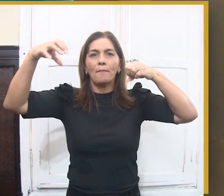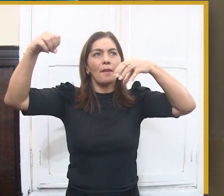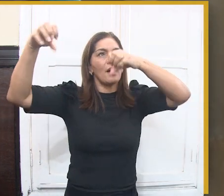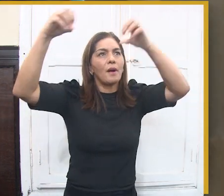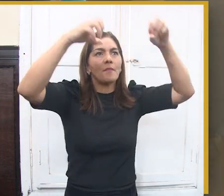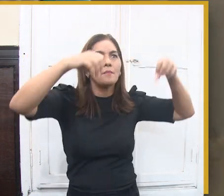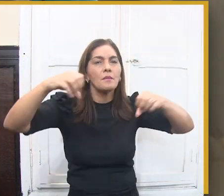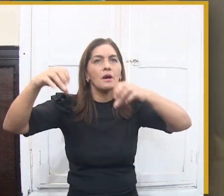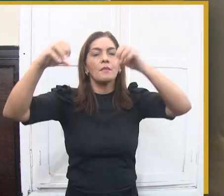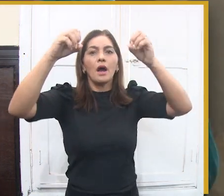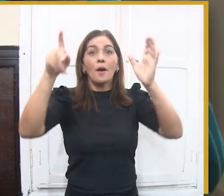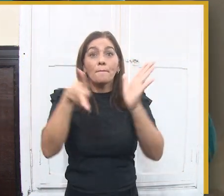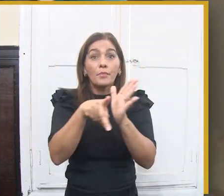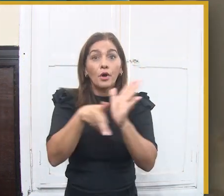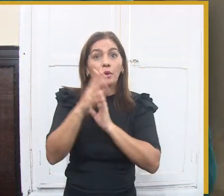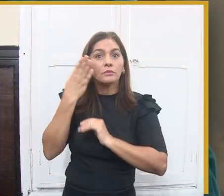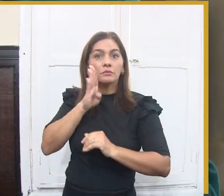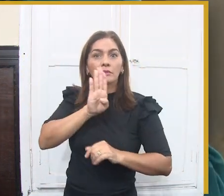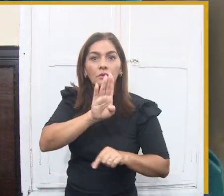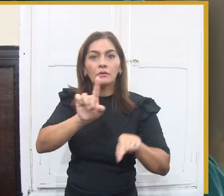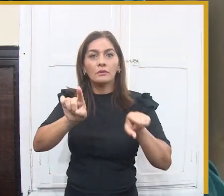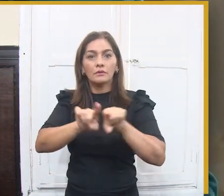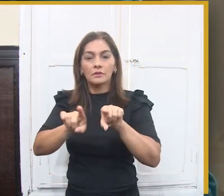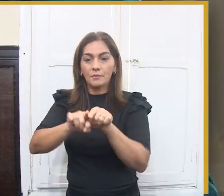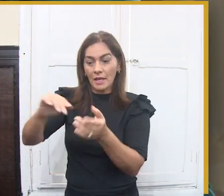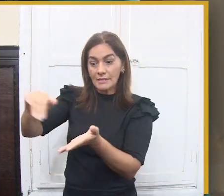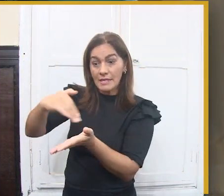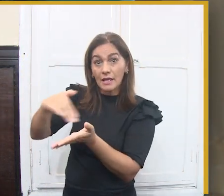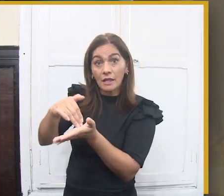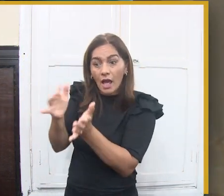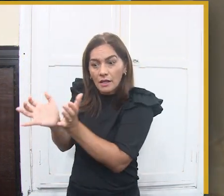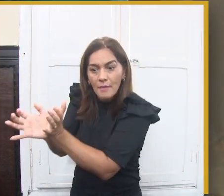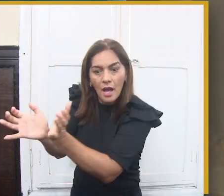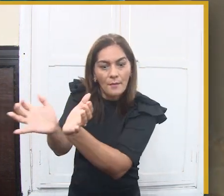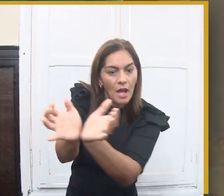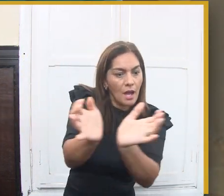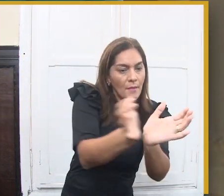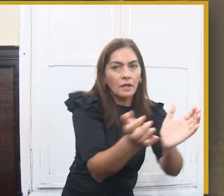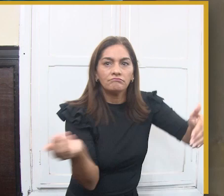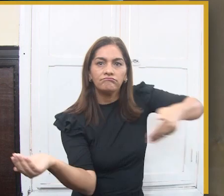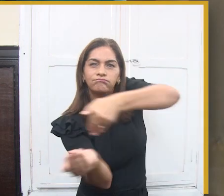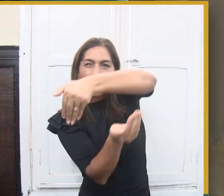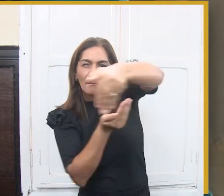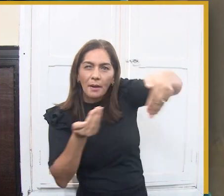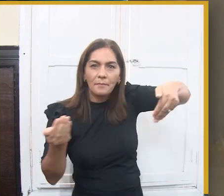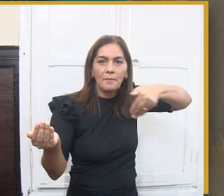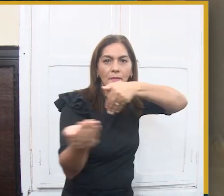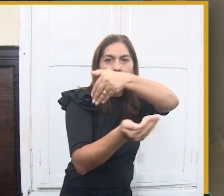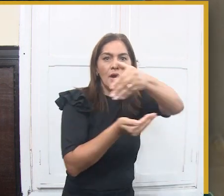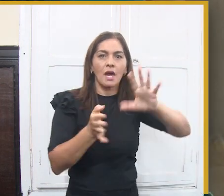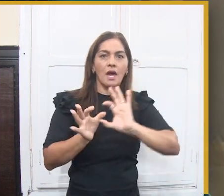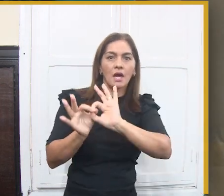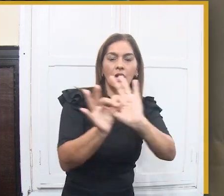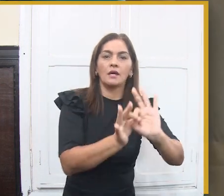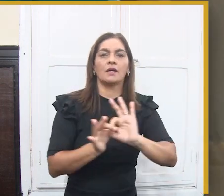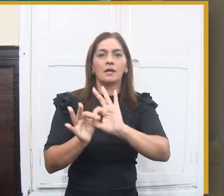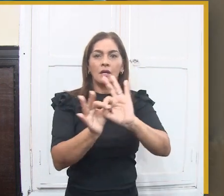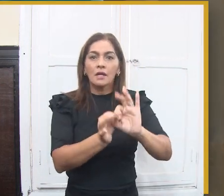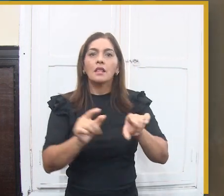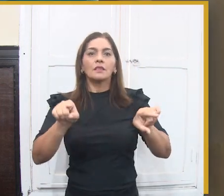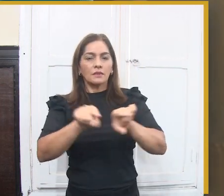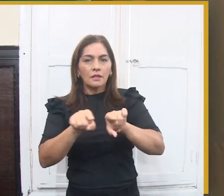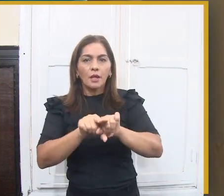trazer essa experiência e várias ações diferentes por toda a cidade, por toda Campina Grande. E do jeito que a gente fez, ficou muito exitoso na Pai